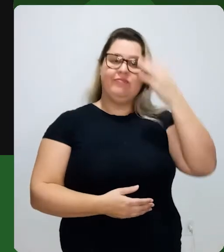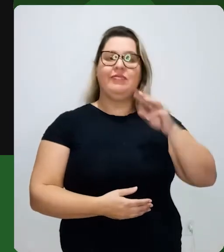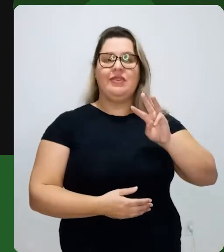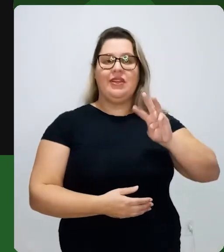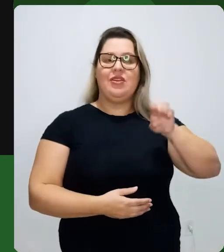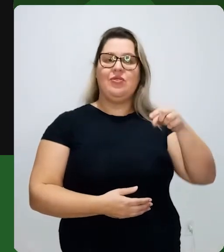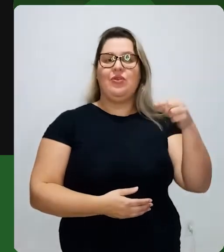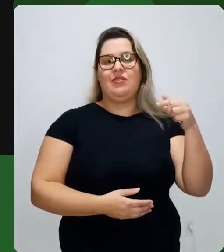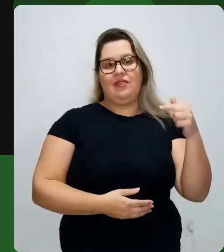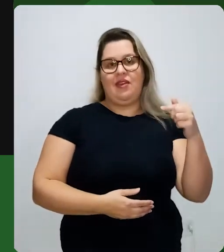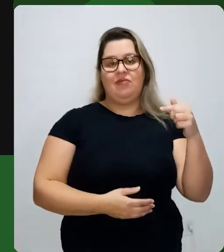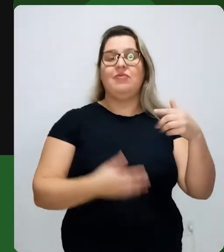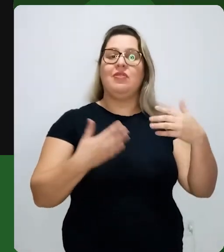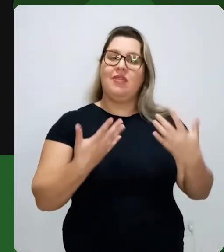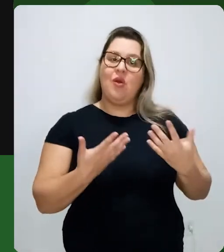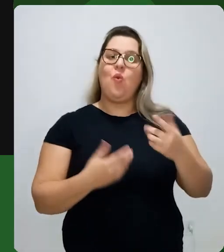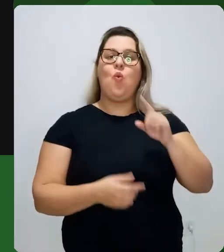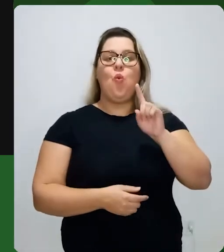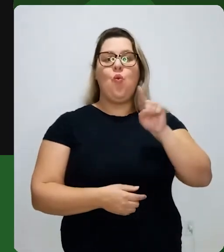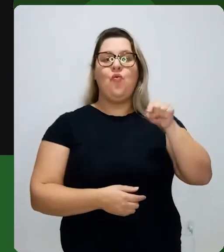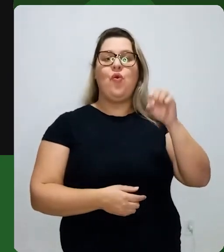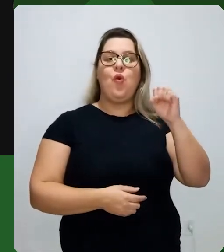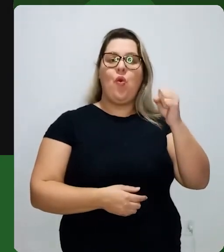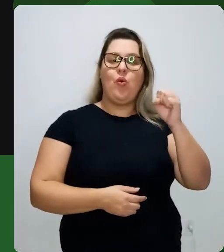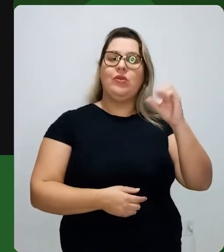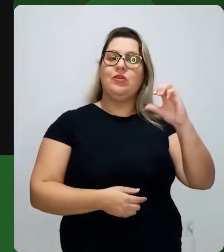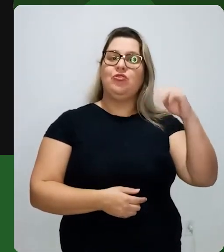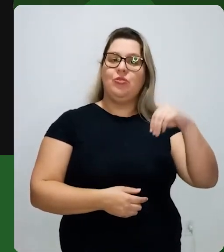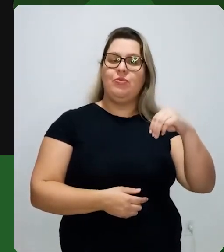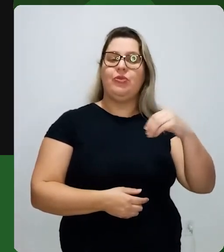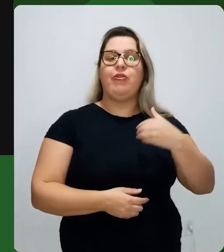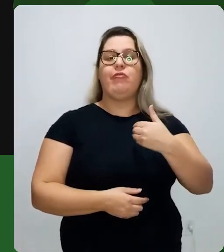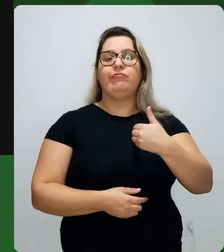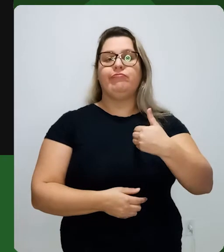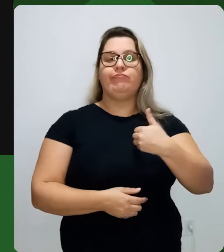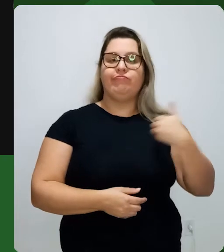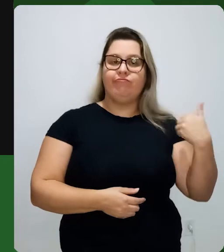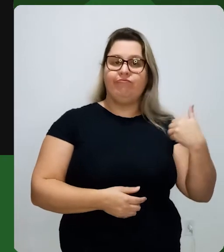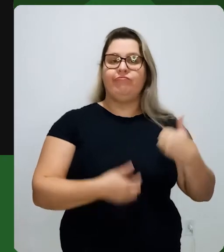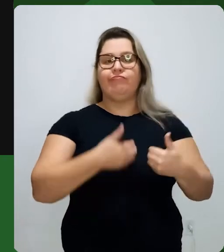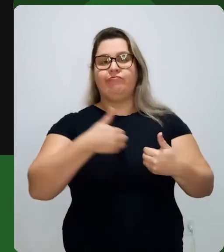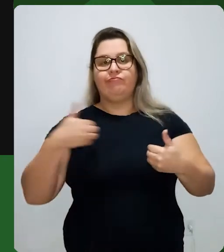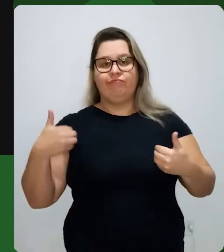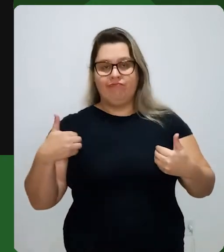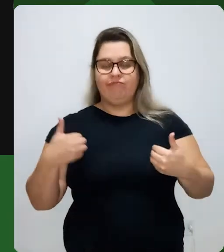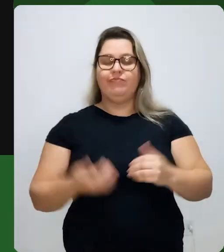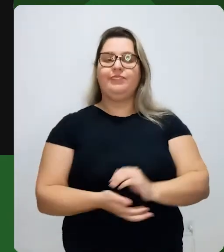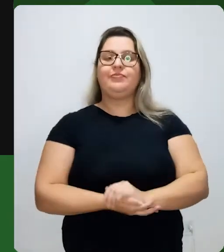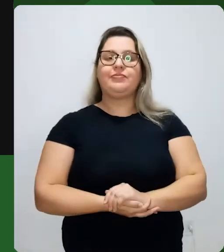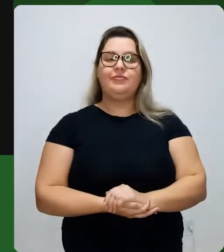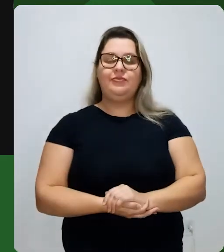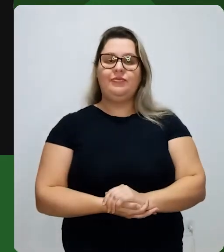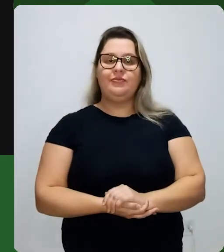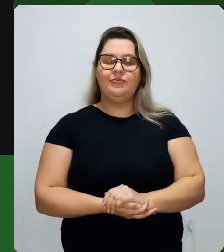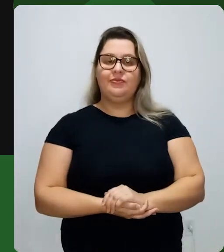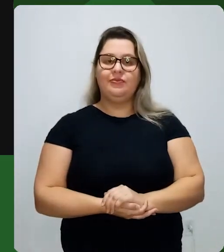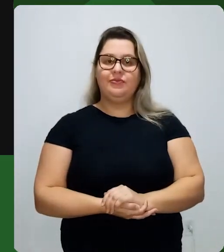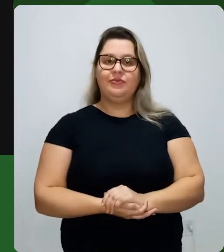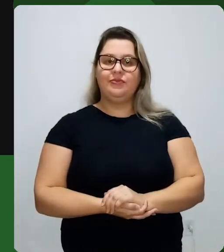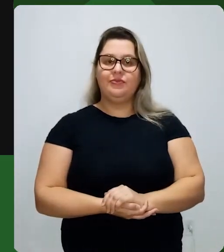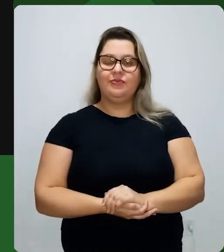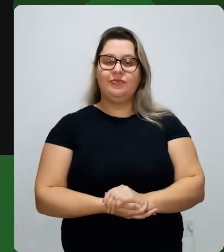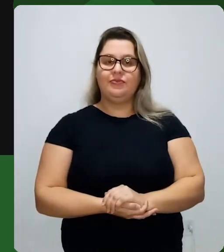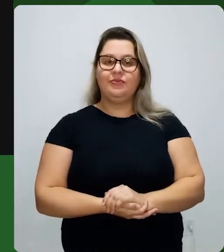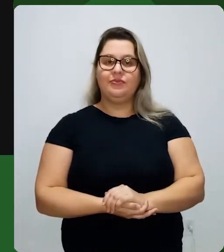3,7, sei que é 1,8 centímetros pra cada um dos lados. Então, vamos lá. 1,8